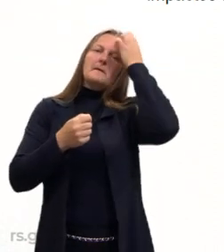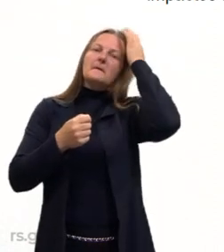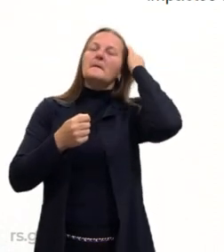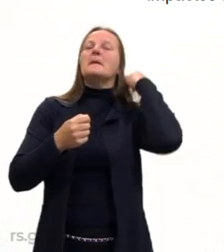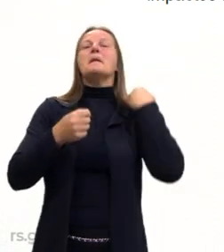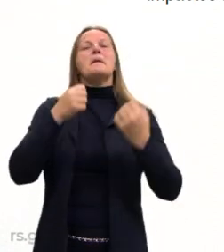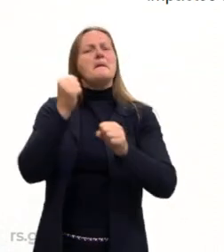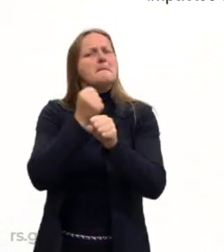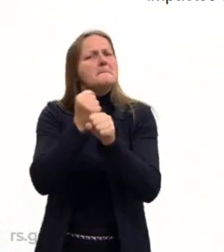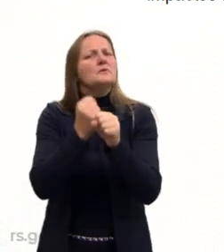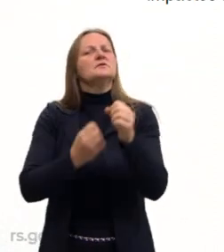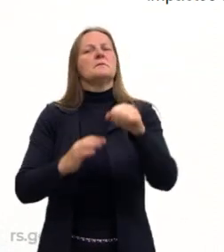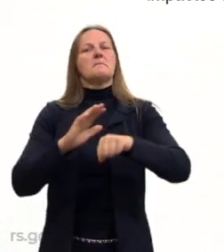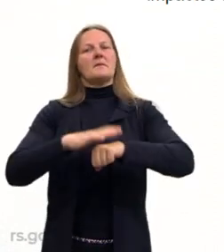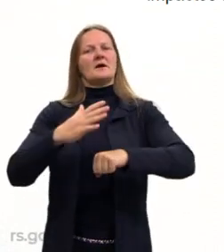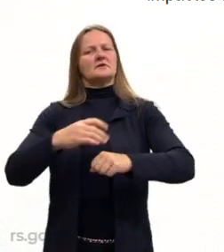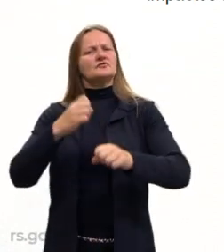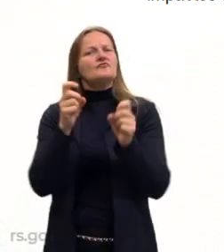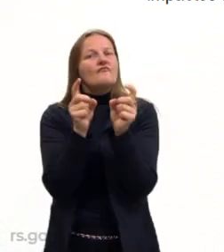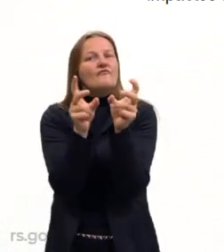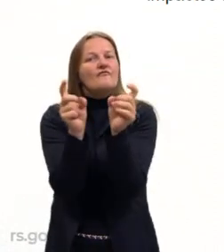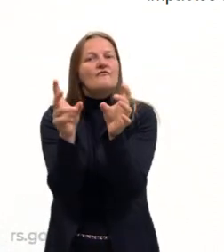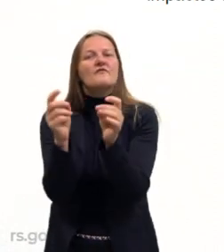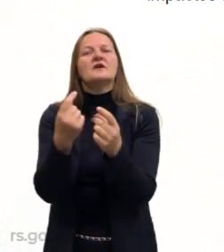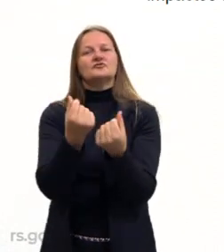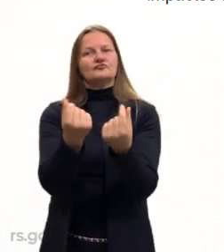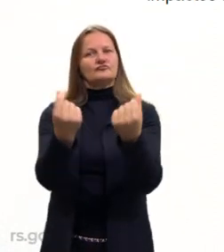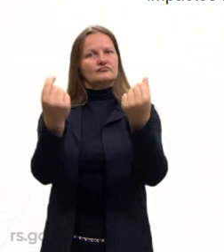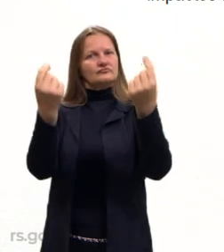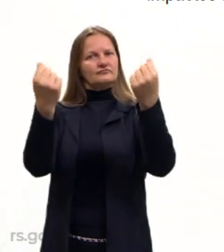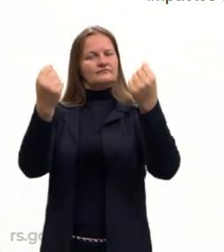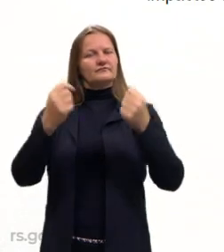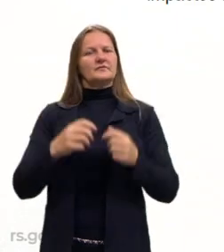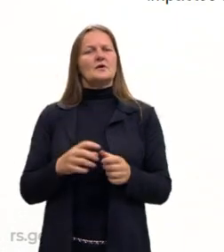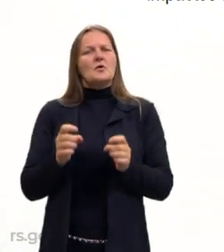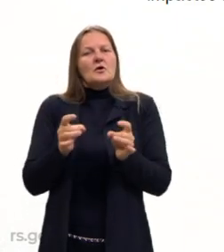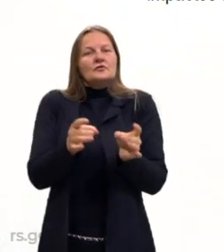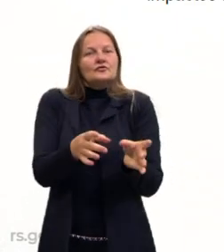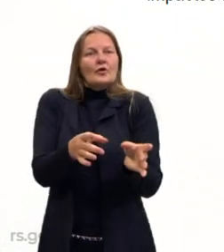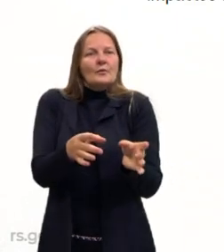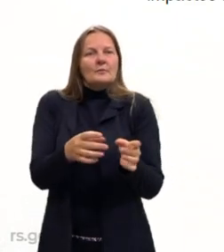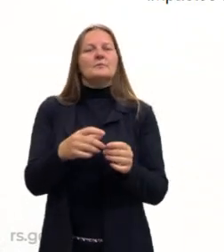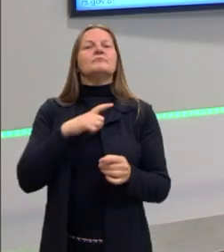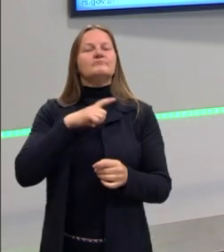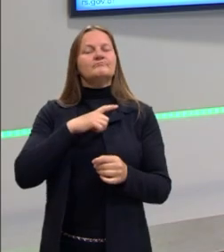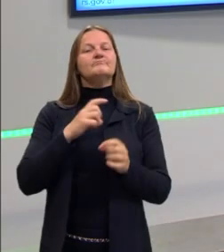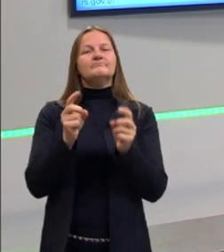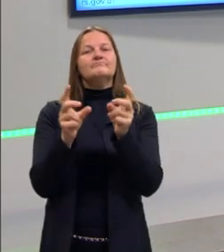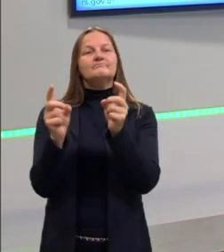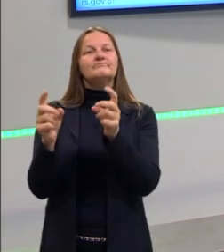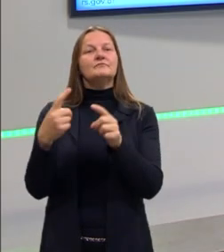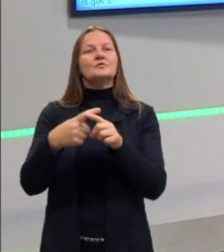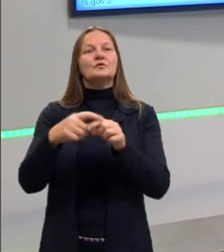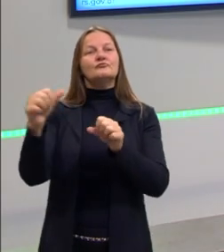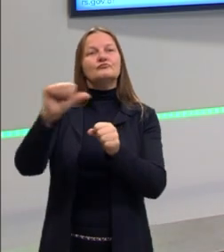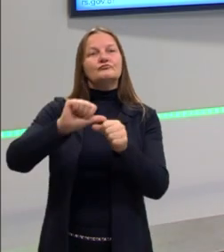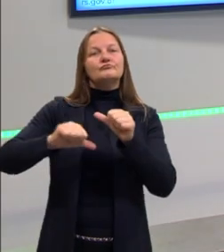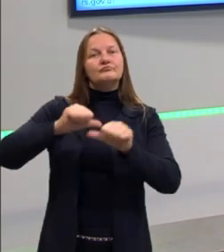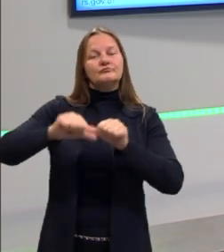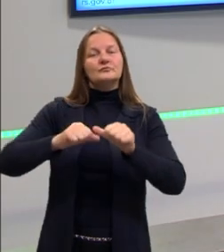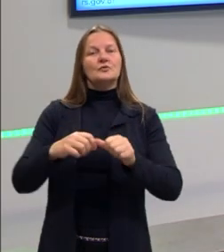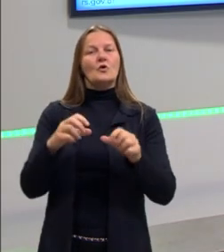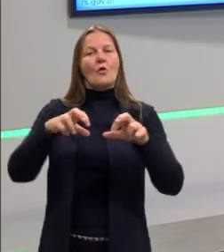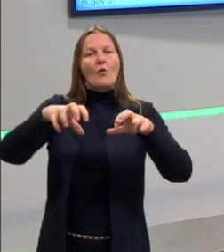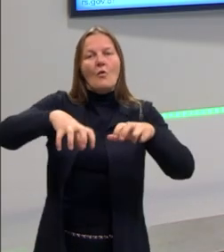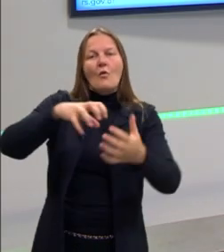vender esse êxodo, esse êxodo, não, desculpa, esse excedente e esse excedente eu vou transferir para as minhas